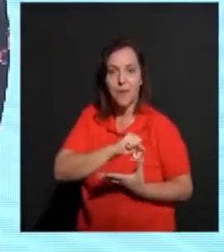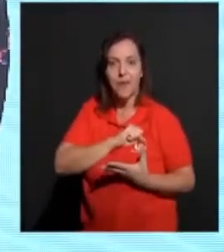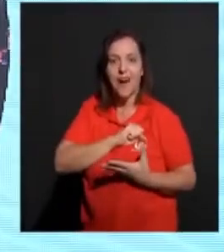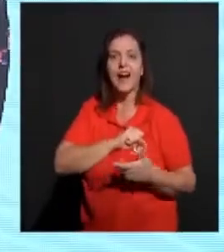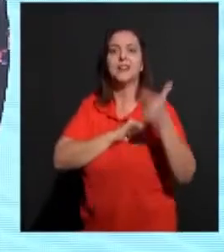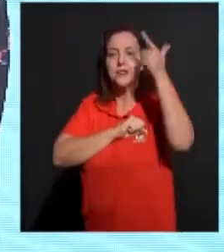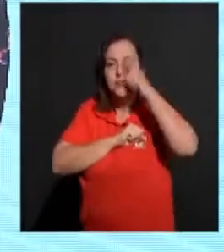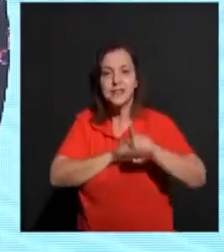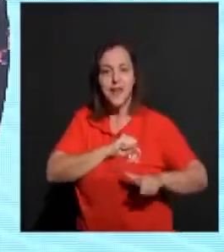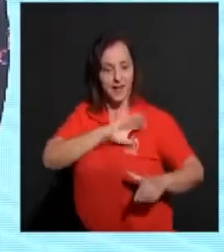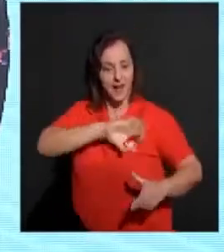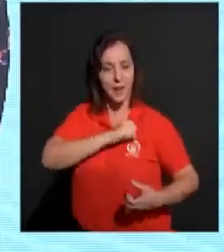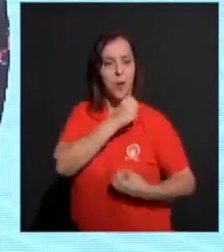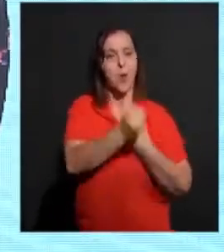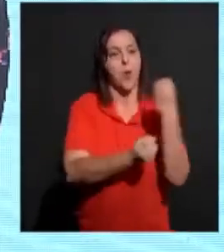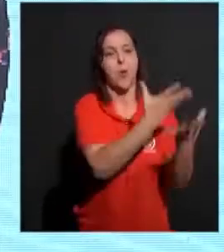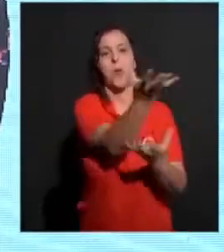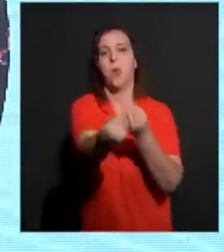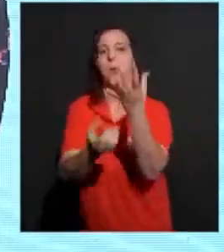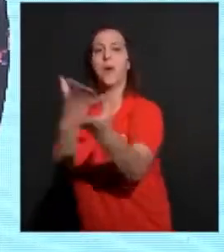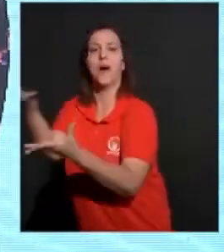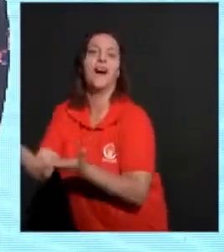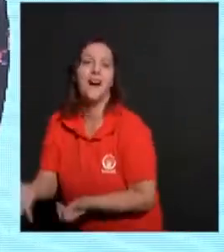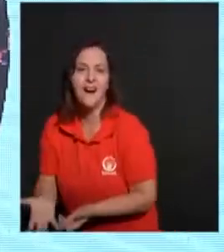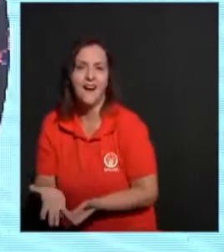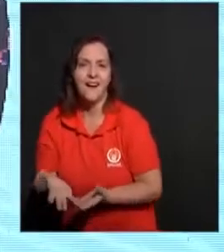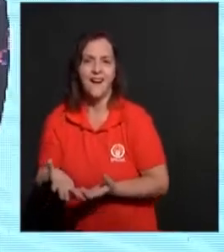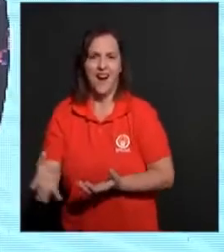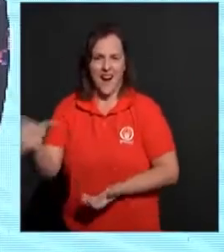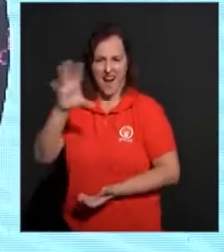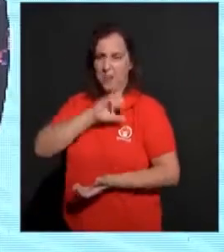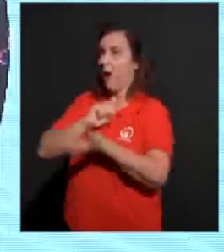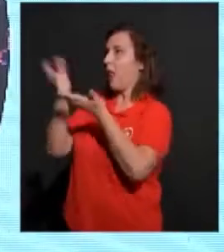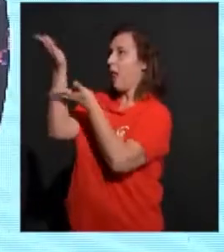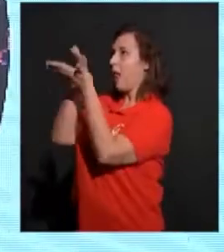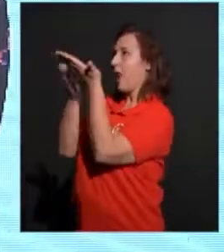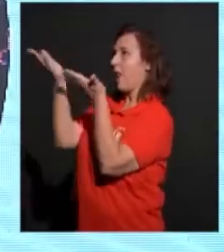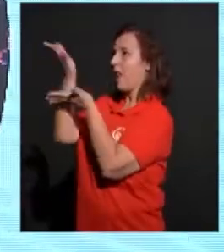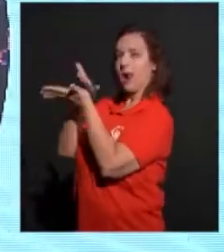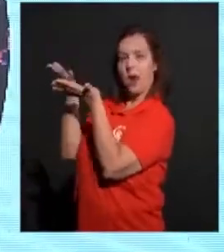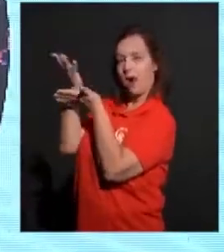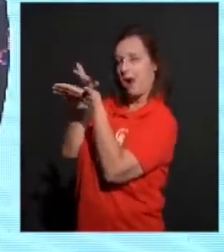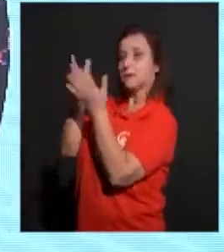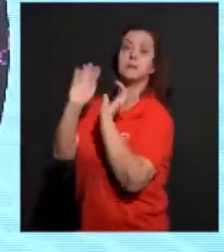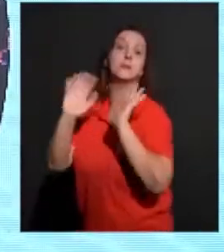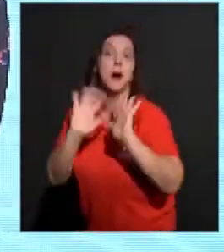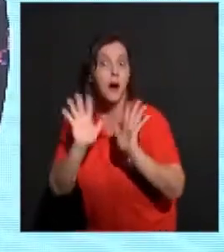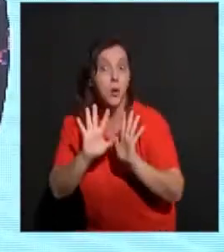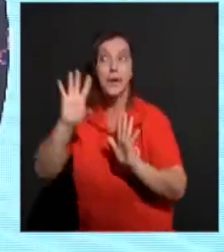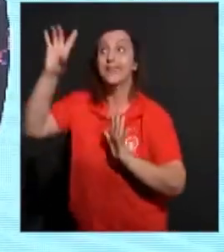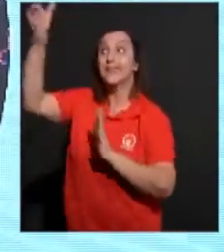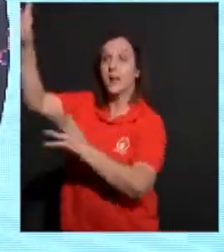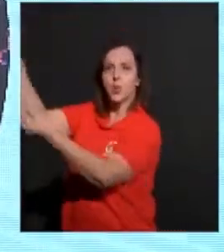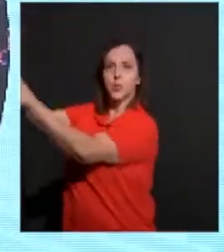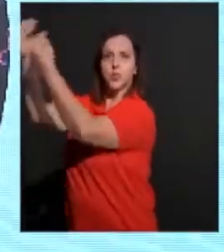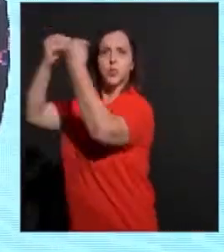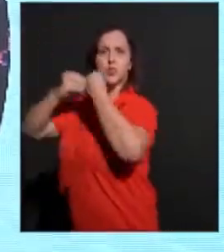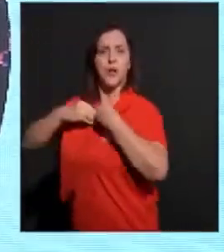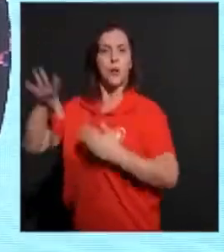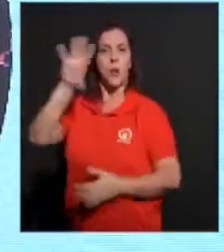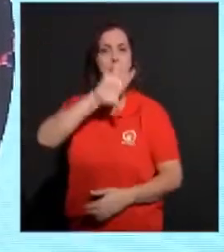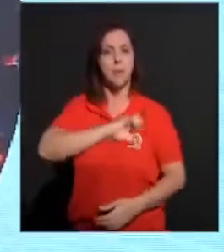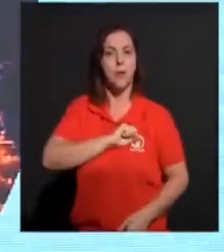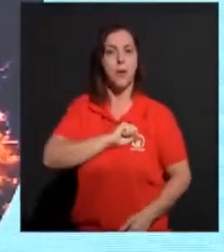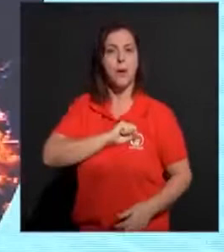Existe um amor diferente. O nosso amor não é com barganha, não é com troca. Nós sabemos que foi Deus quem derramou, que Ele